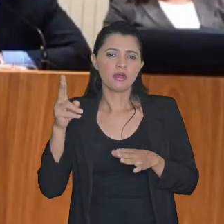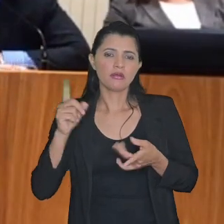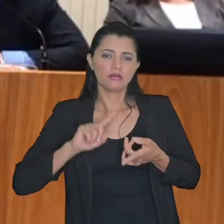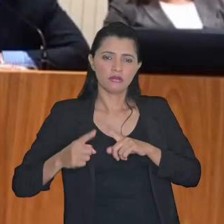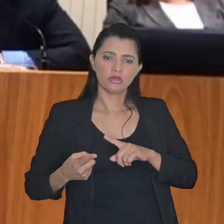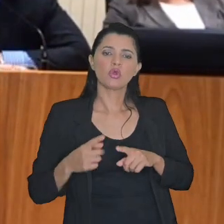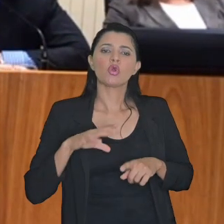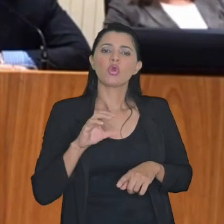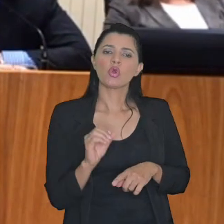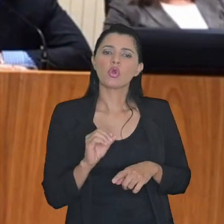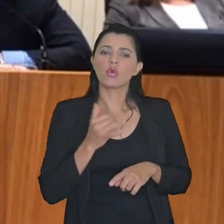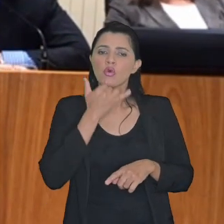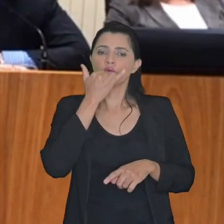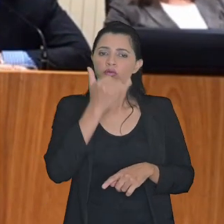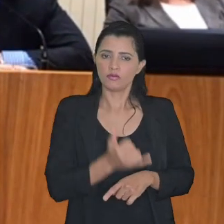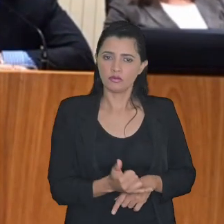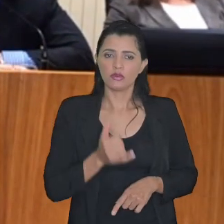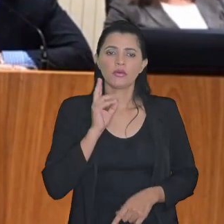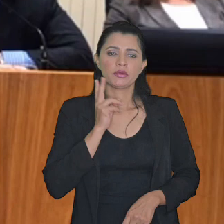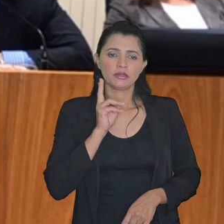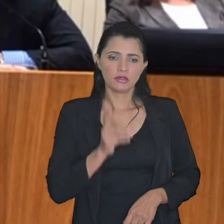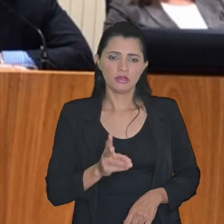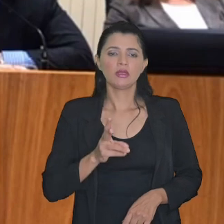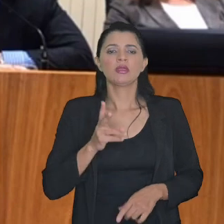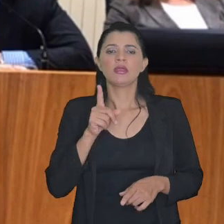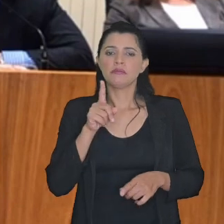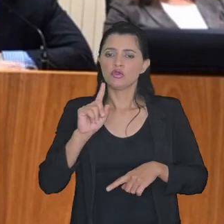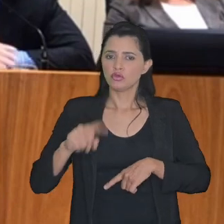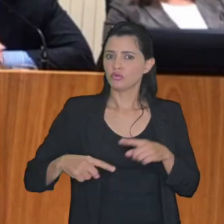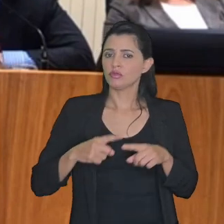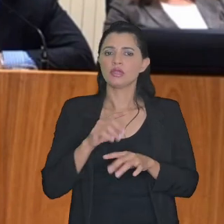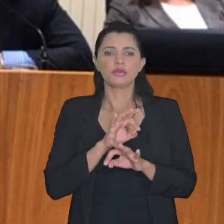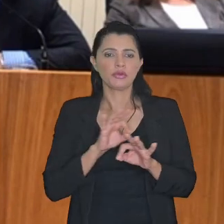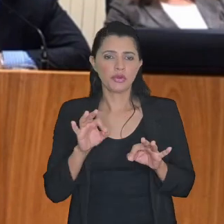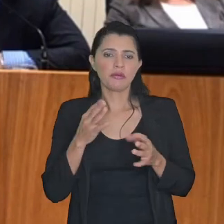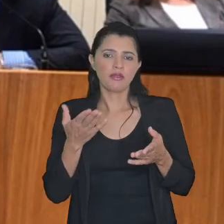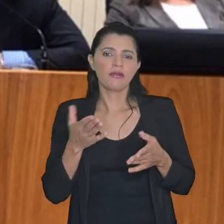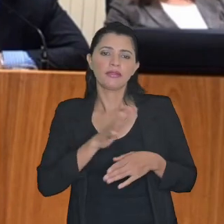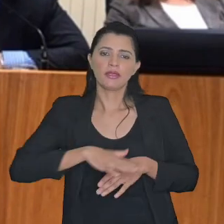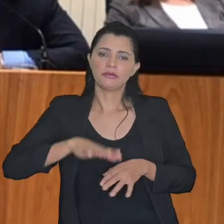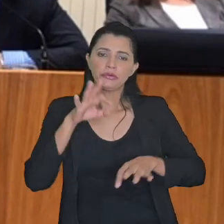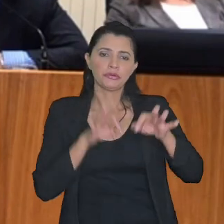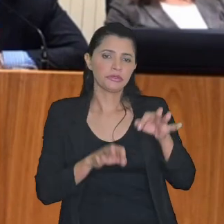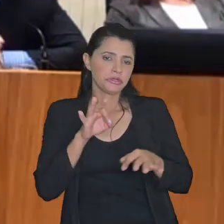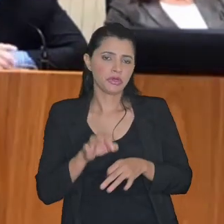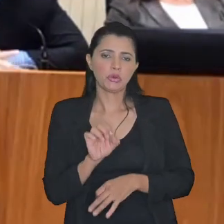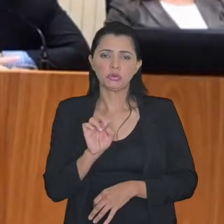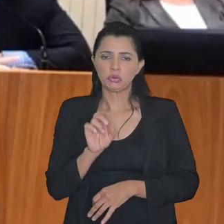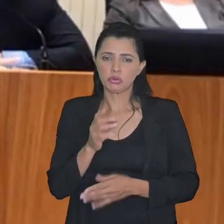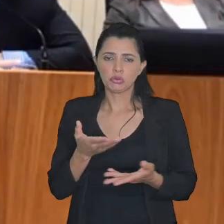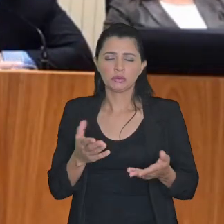de Conciliação é sempre levando os processos em juízo a esfera judicial acho só